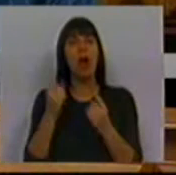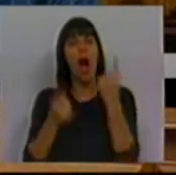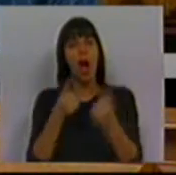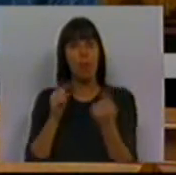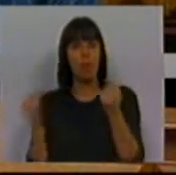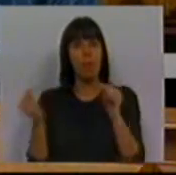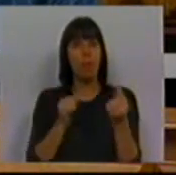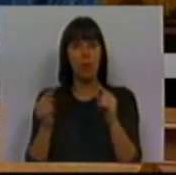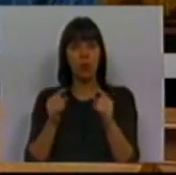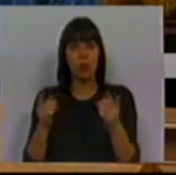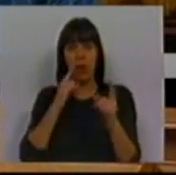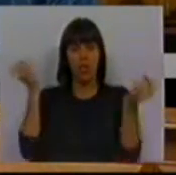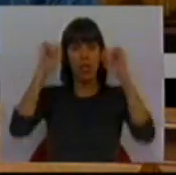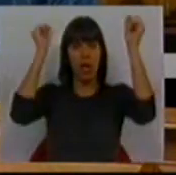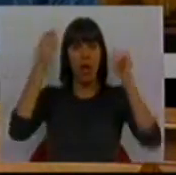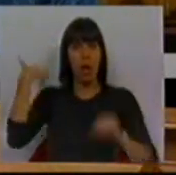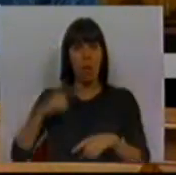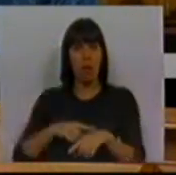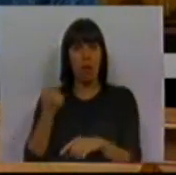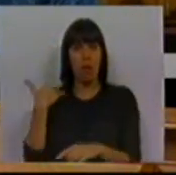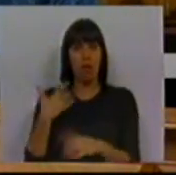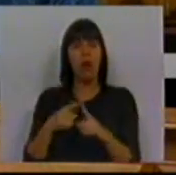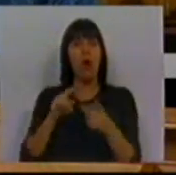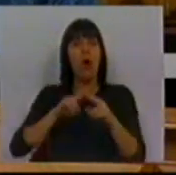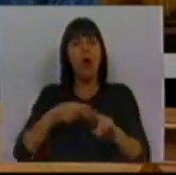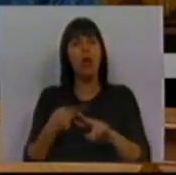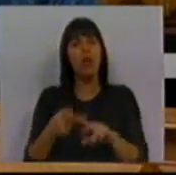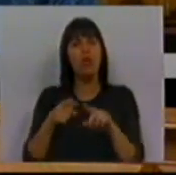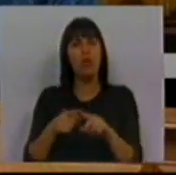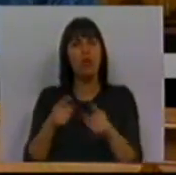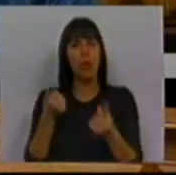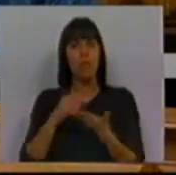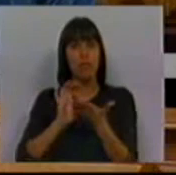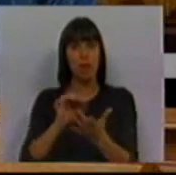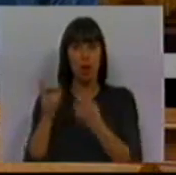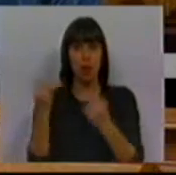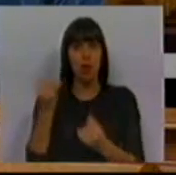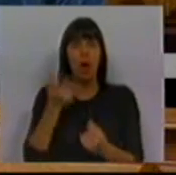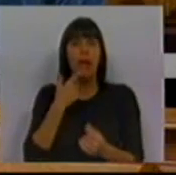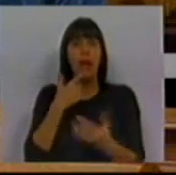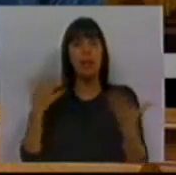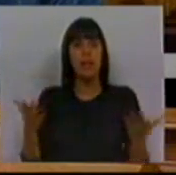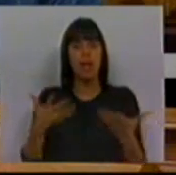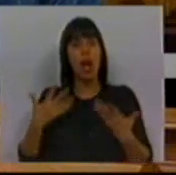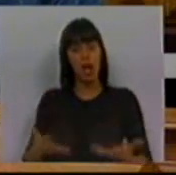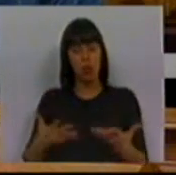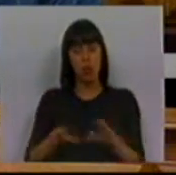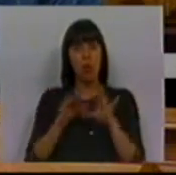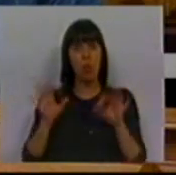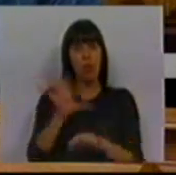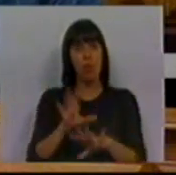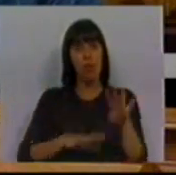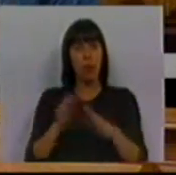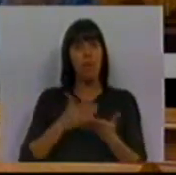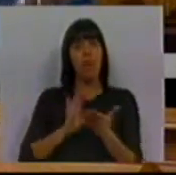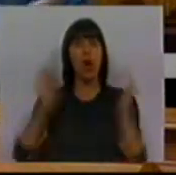casos, esta discussão quase estéril que se teve aqui há poucos instantes, de que o reforço do financiamento de algumas instituições significa, atualmente, como está feita